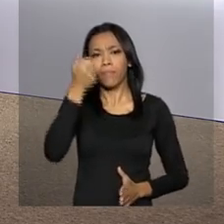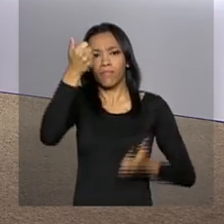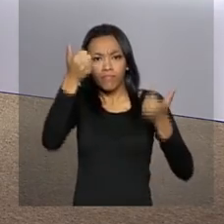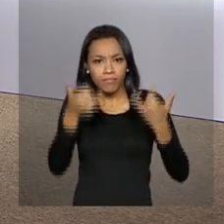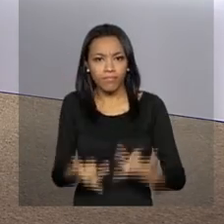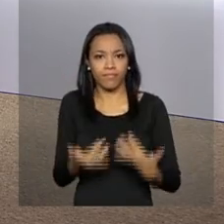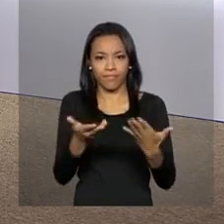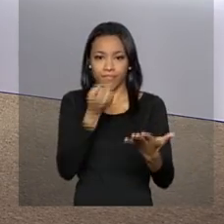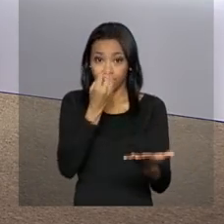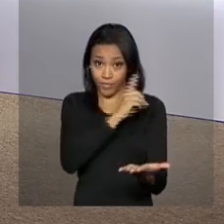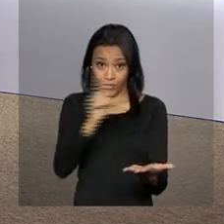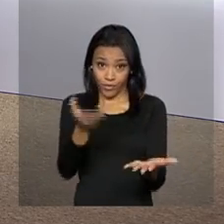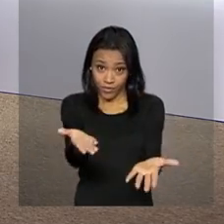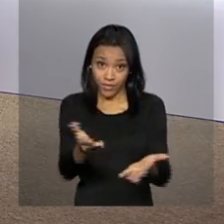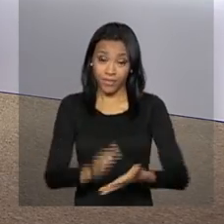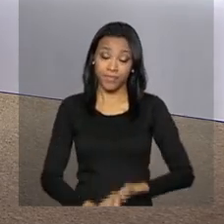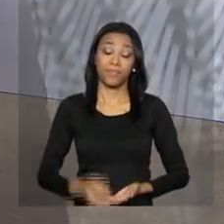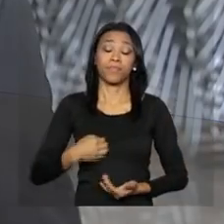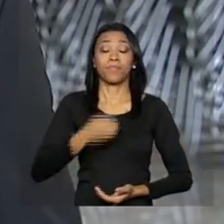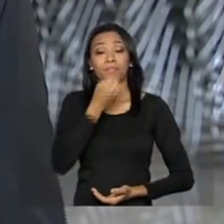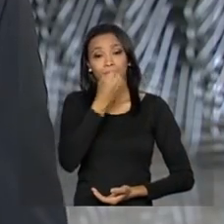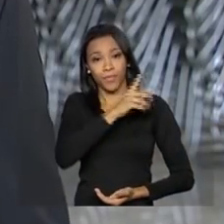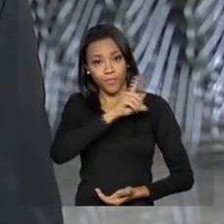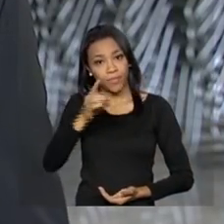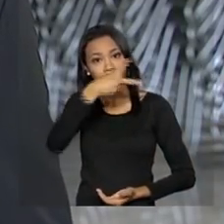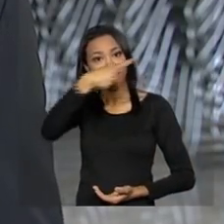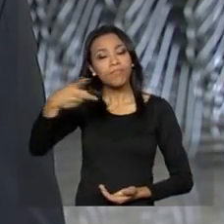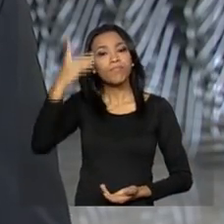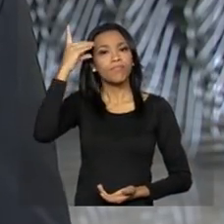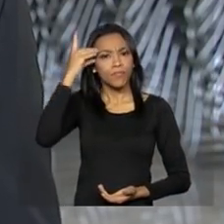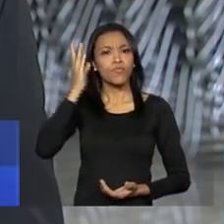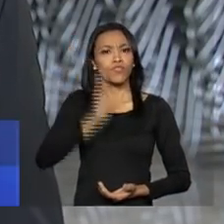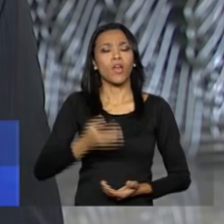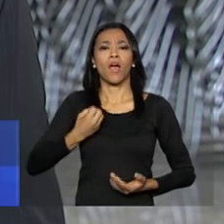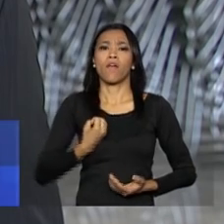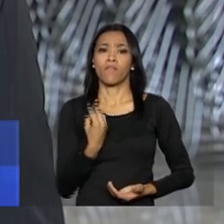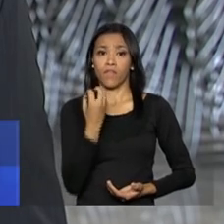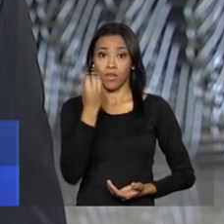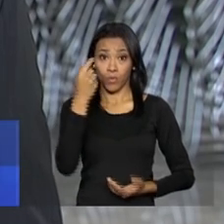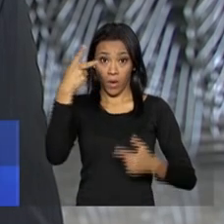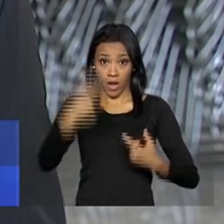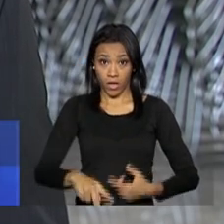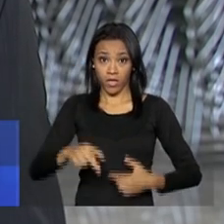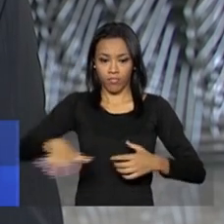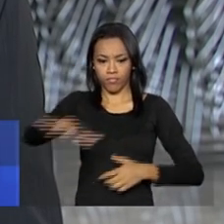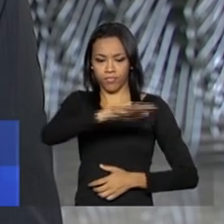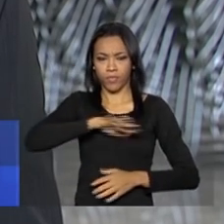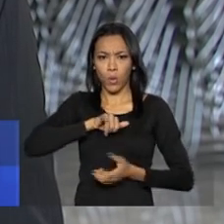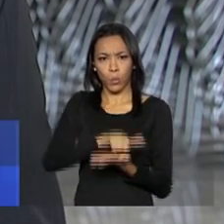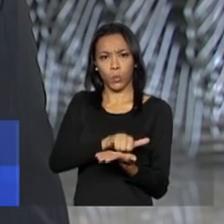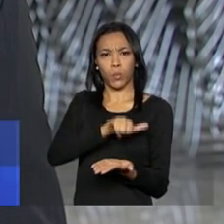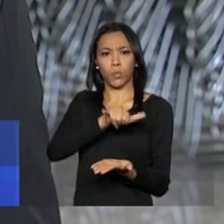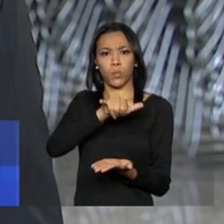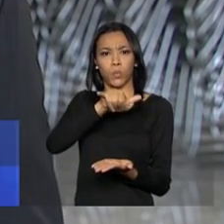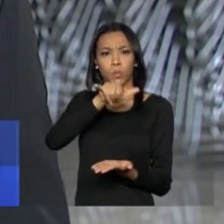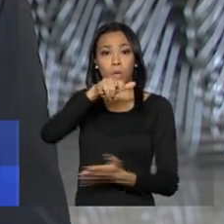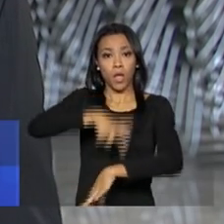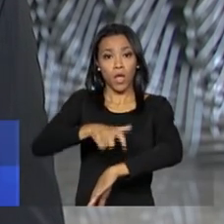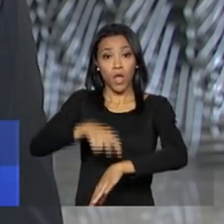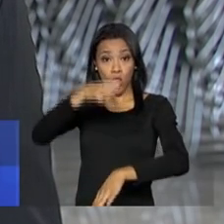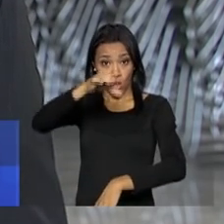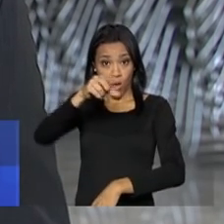Bom dia, Ney. Bom dia, Roberto. A presidenta Dilma Rousseff embarcou aqui na Base Aérea de Brasília às 9h10min